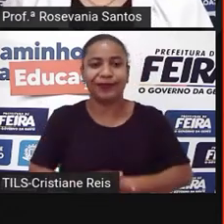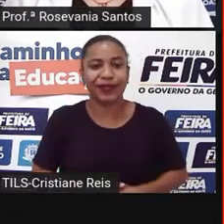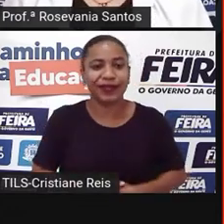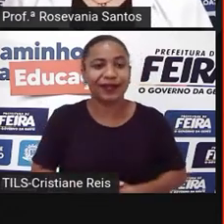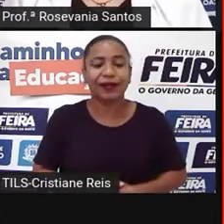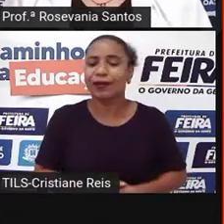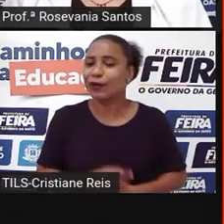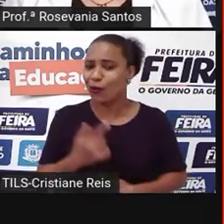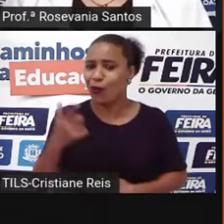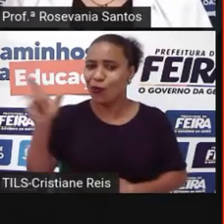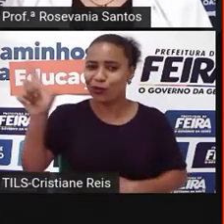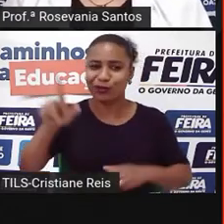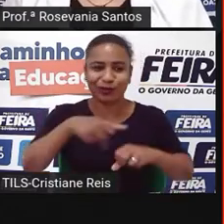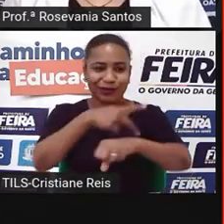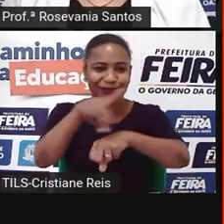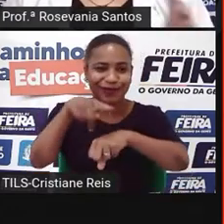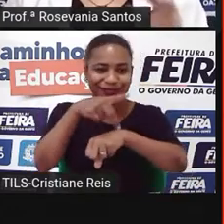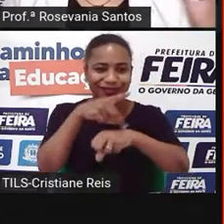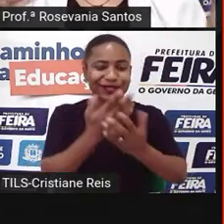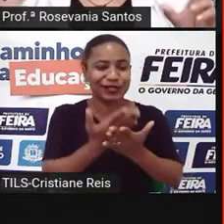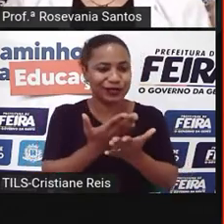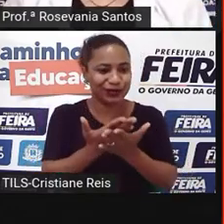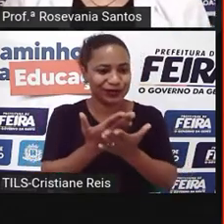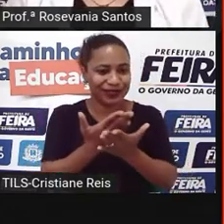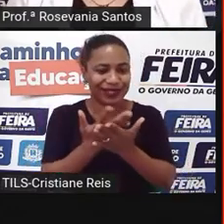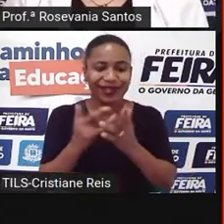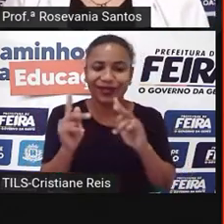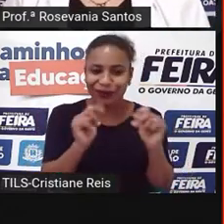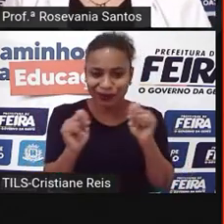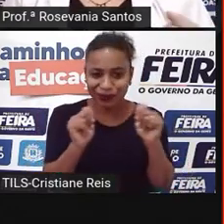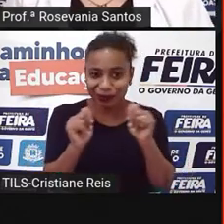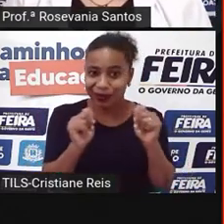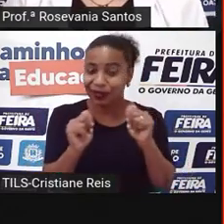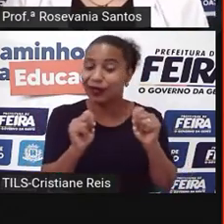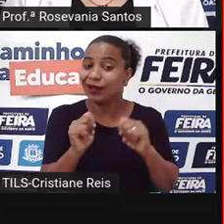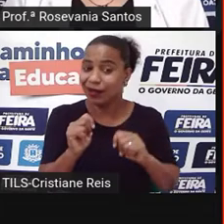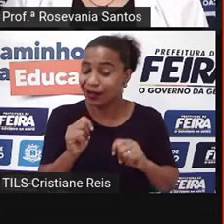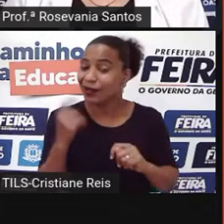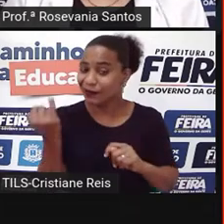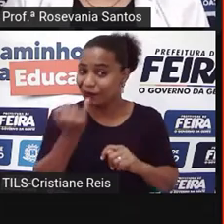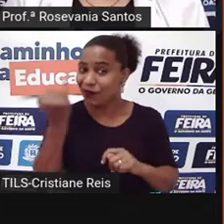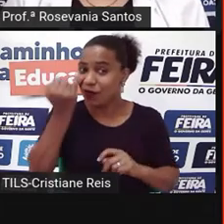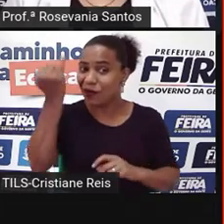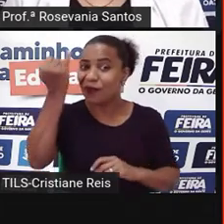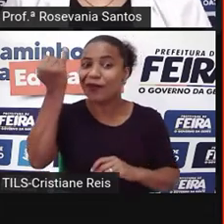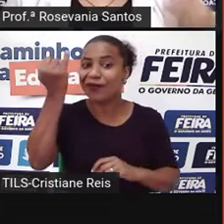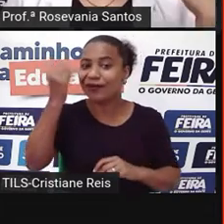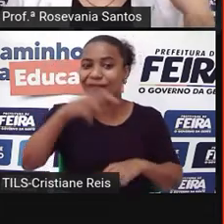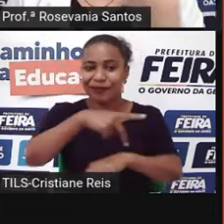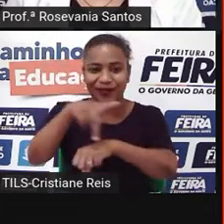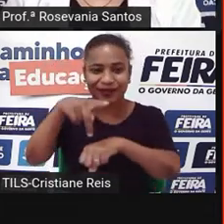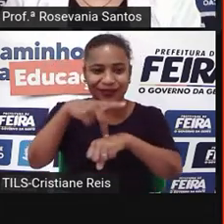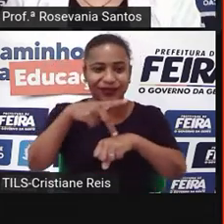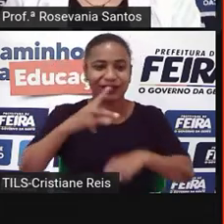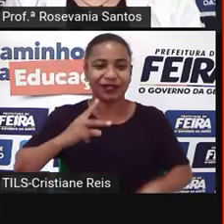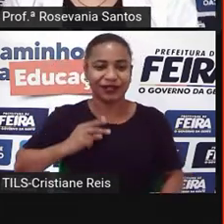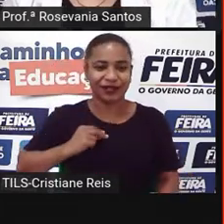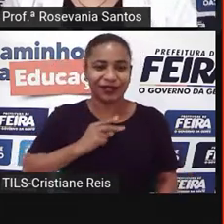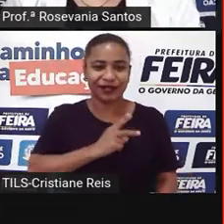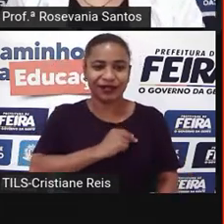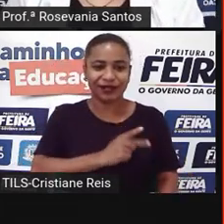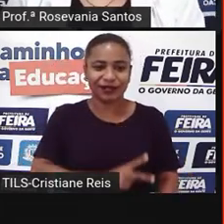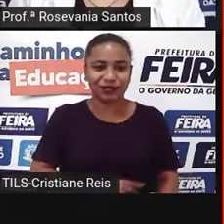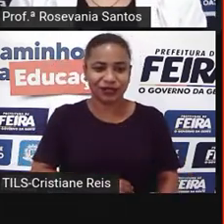né, que a gente vai estudar, a nível de economia, né, de influência, a gente tem a China, né, que ela vem aí em pé de